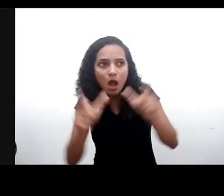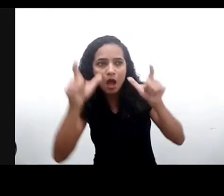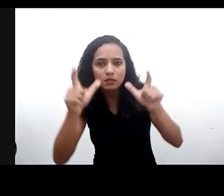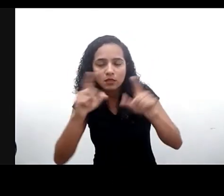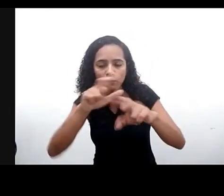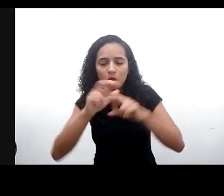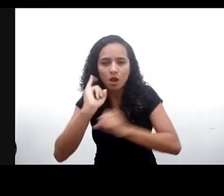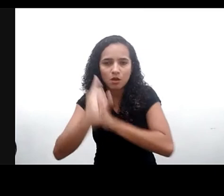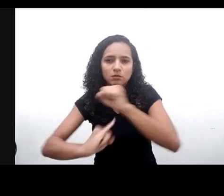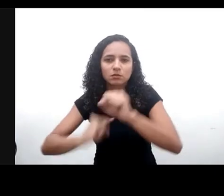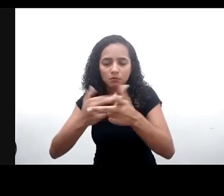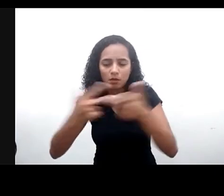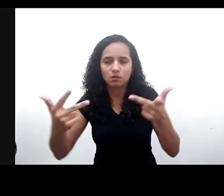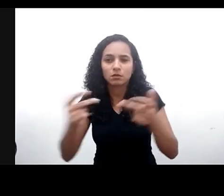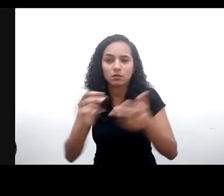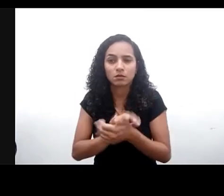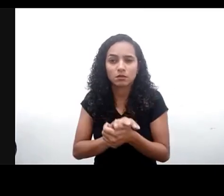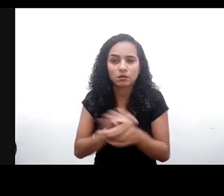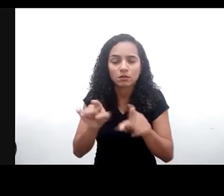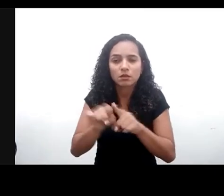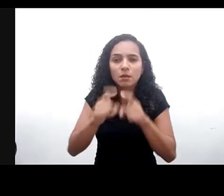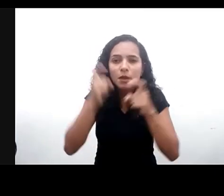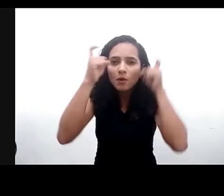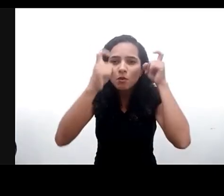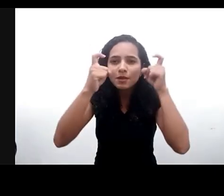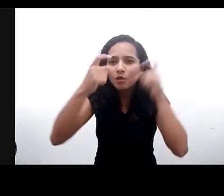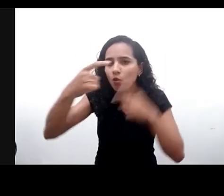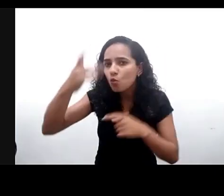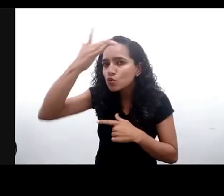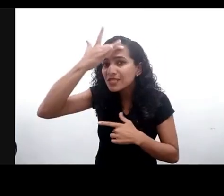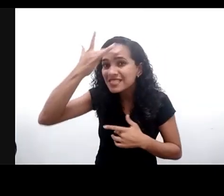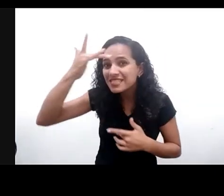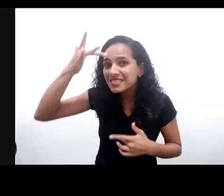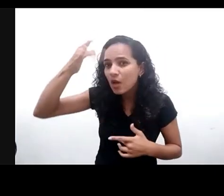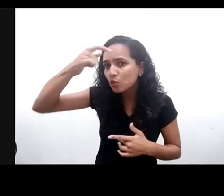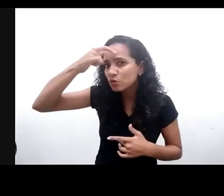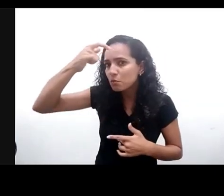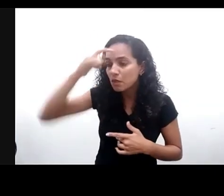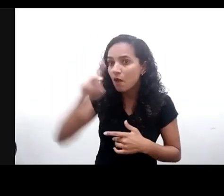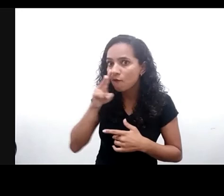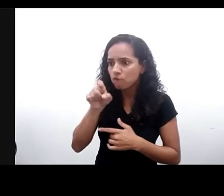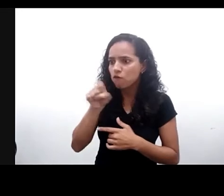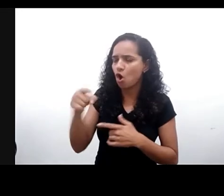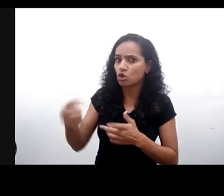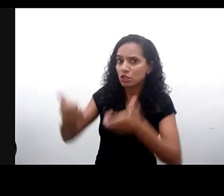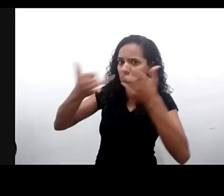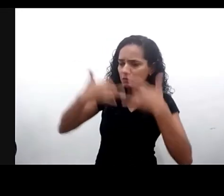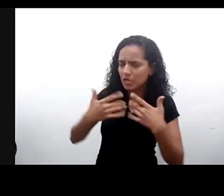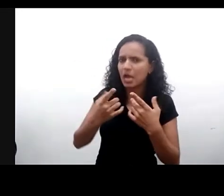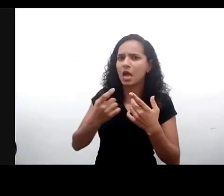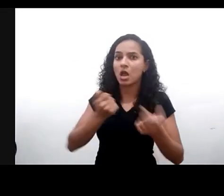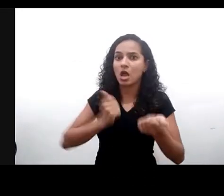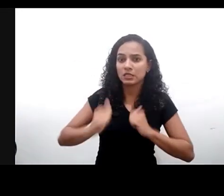além das oportunidades. Preocupações com a saúde mental foram muito, muito fortes, a questão da ansiedade, depressão, a